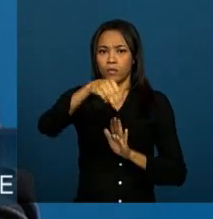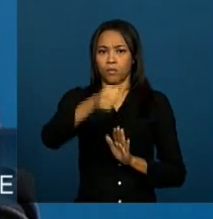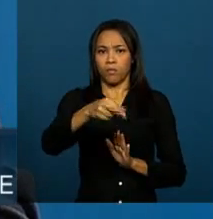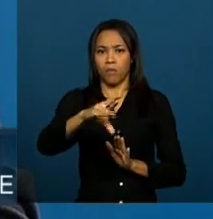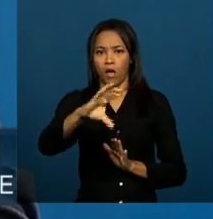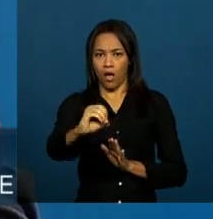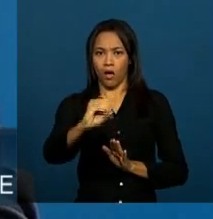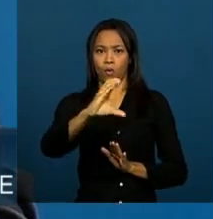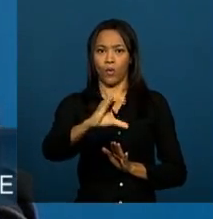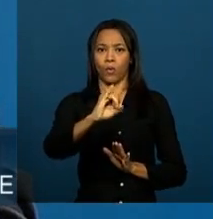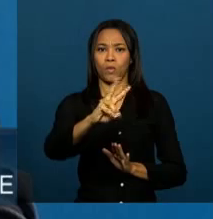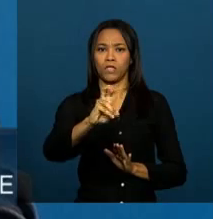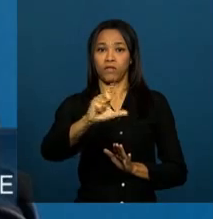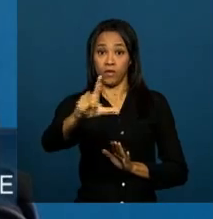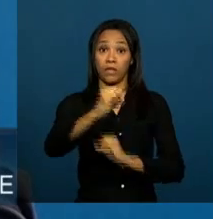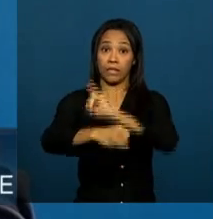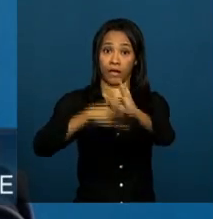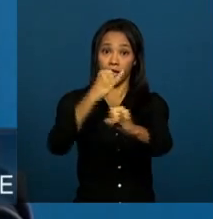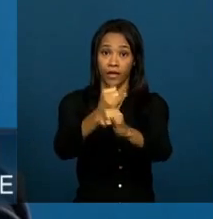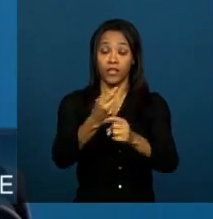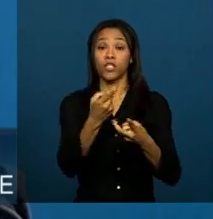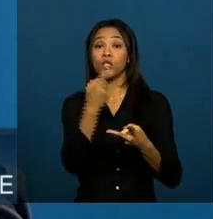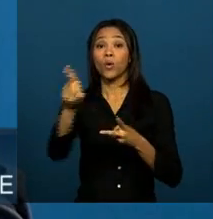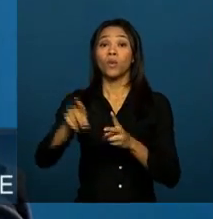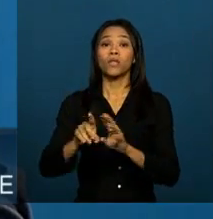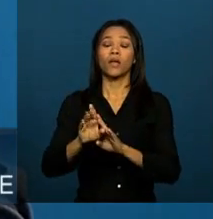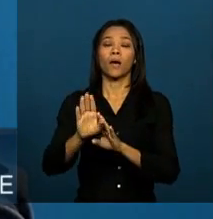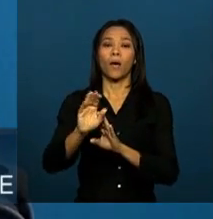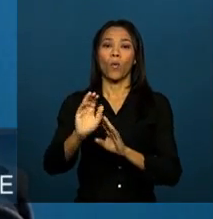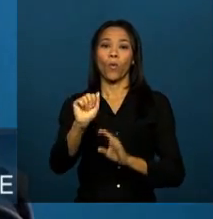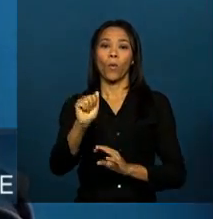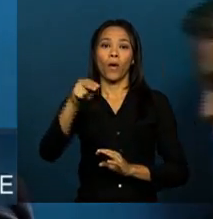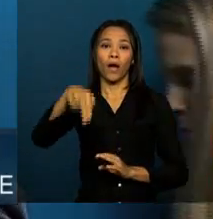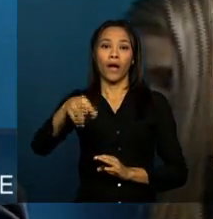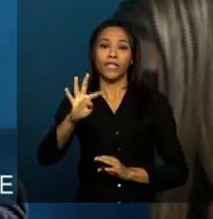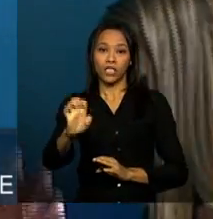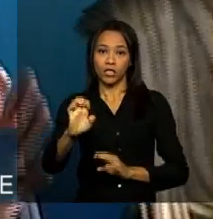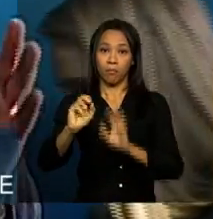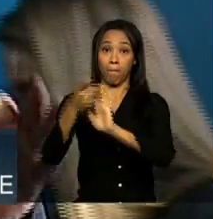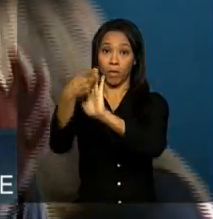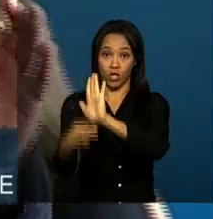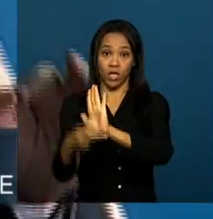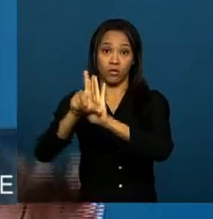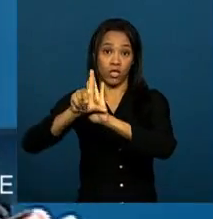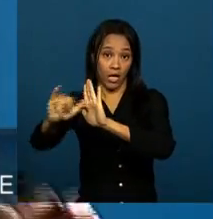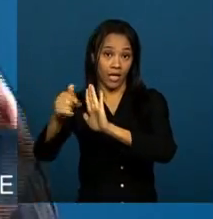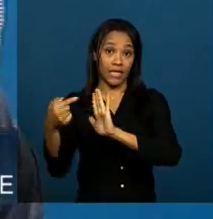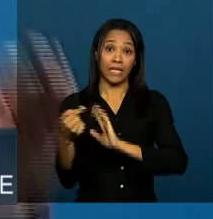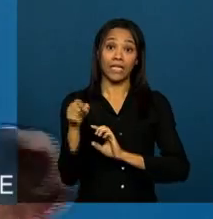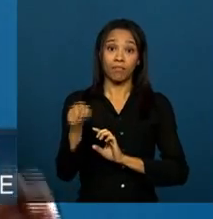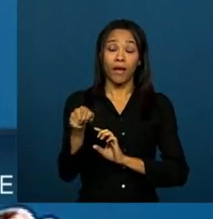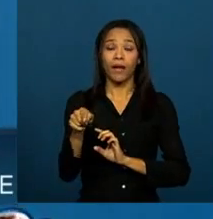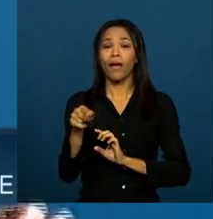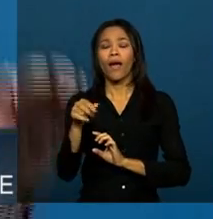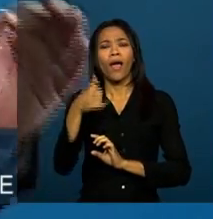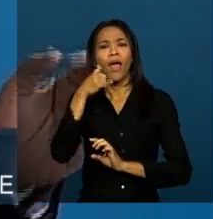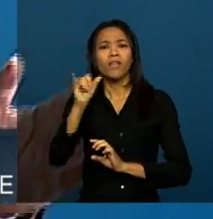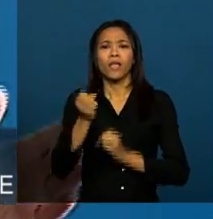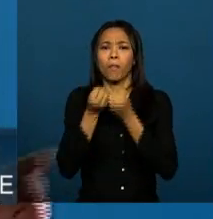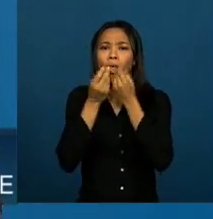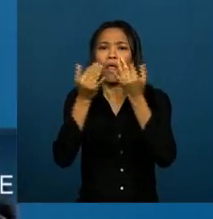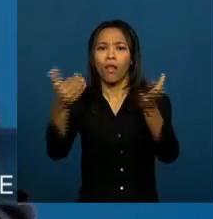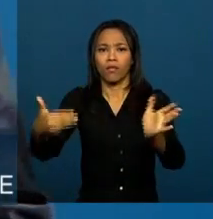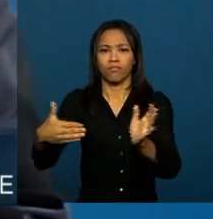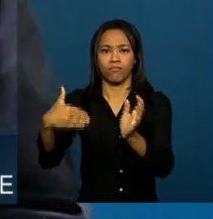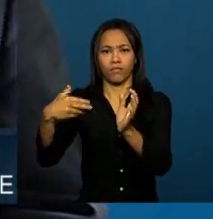de lei da proteção de dados pessoais certamente são dois instrumentos fundamentais que não poderiam, como disse